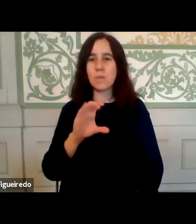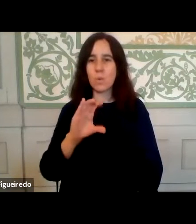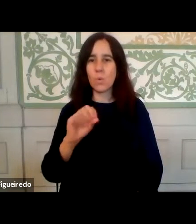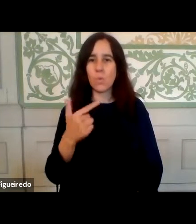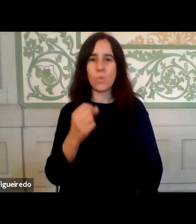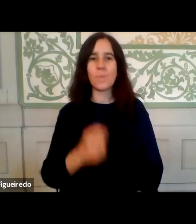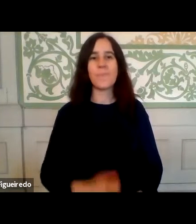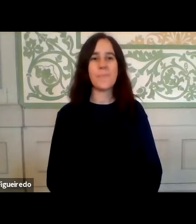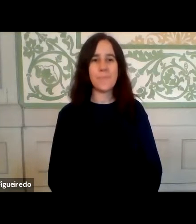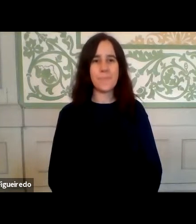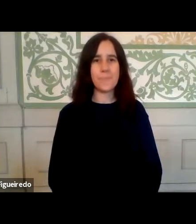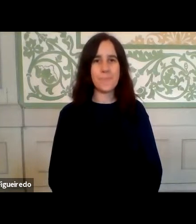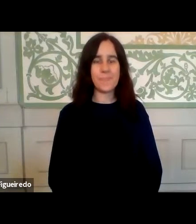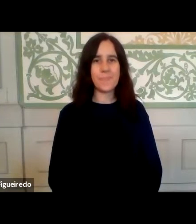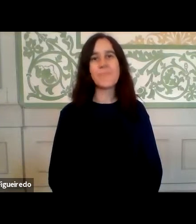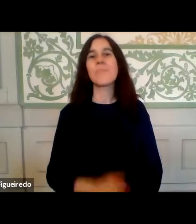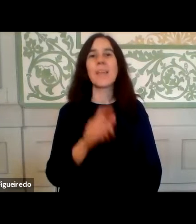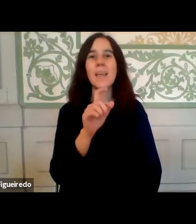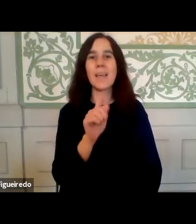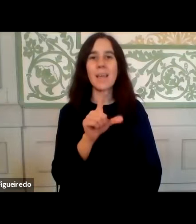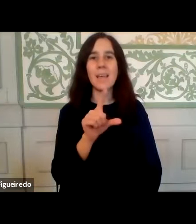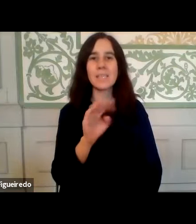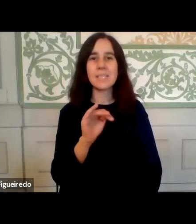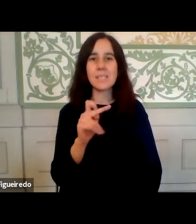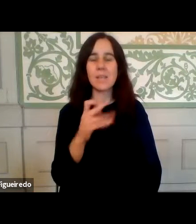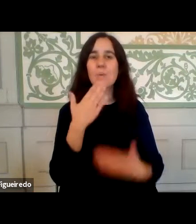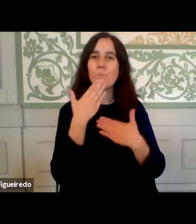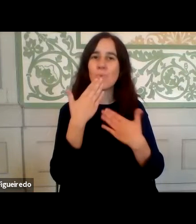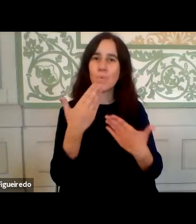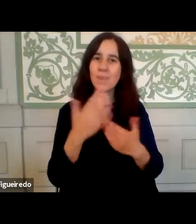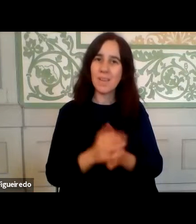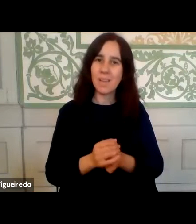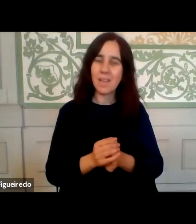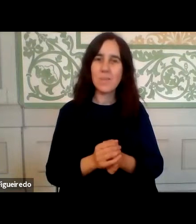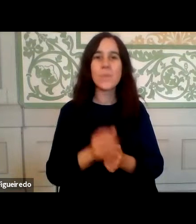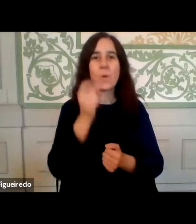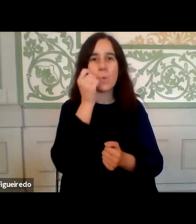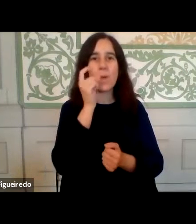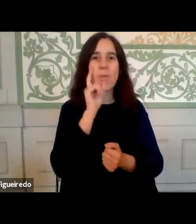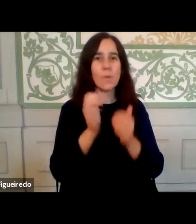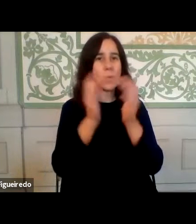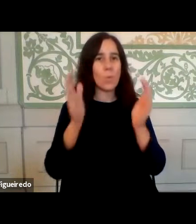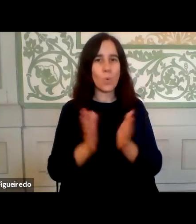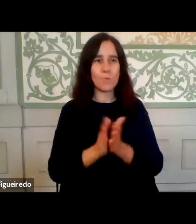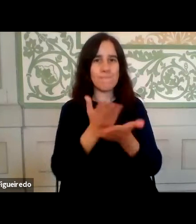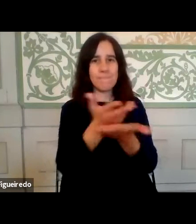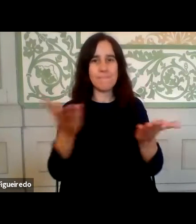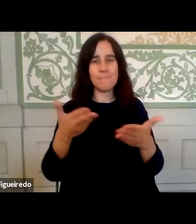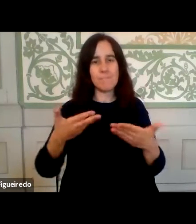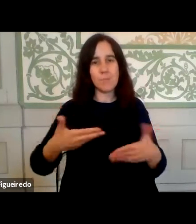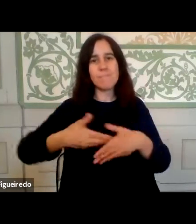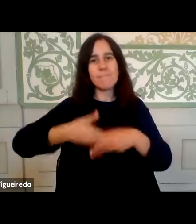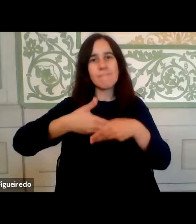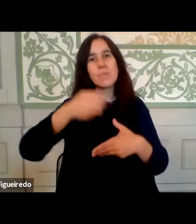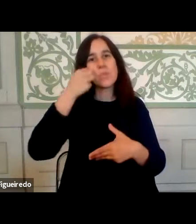Muito obrigado, Elsa. Queria cumprimentar todas e todos neste momento, um cumprimento especial